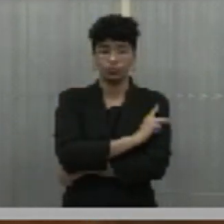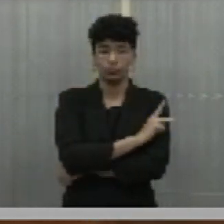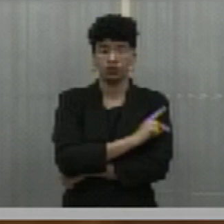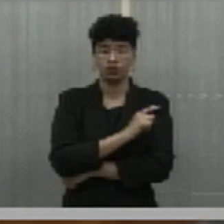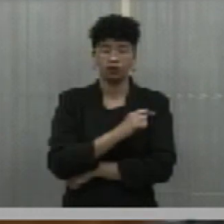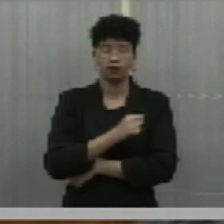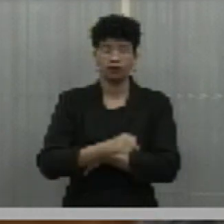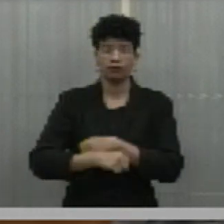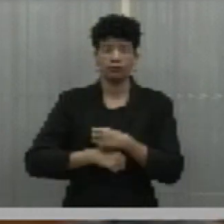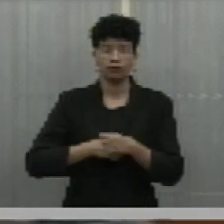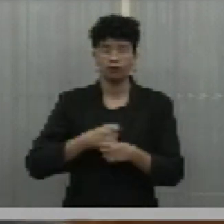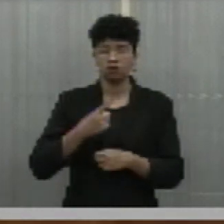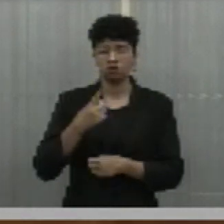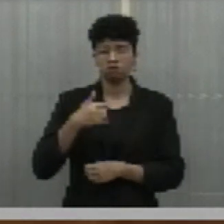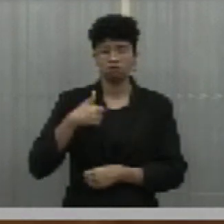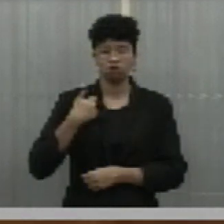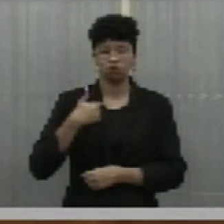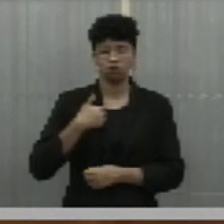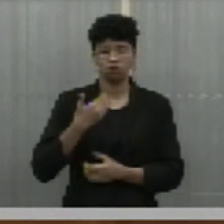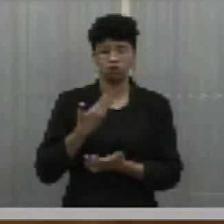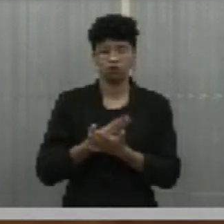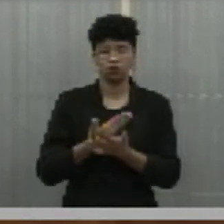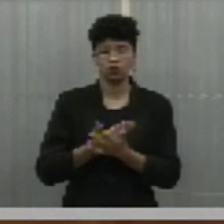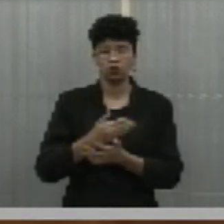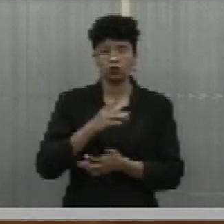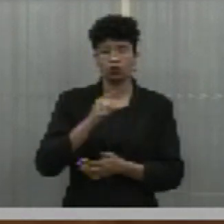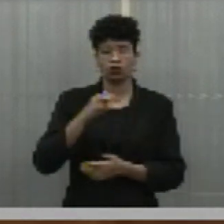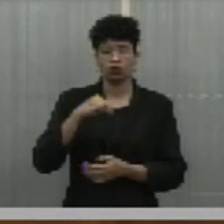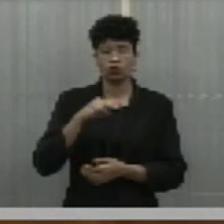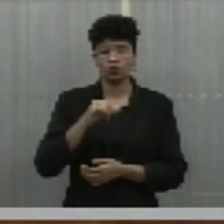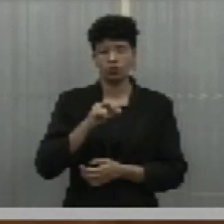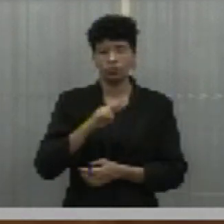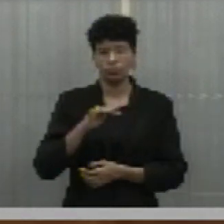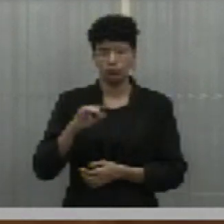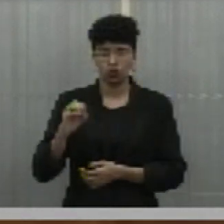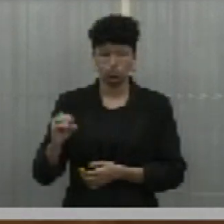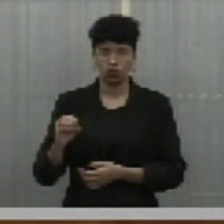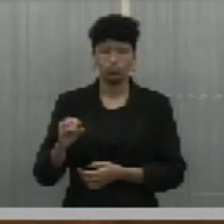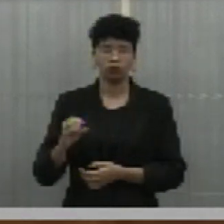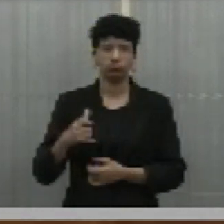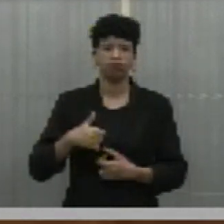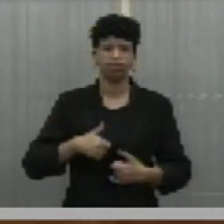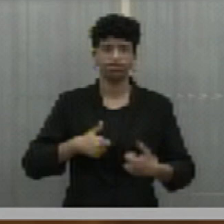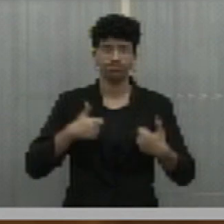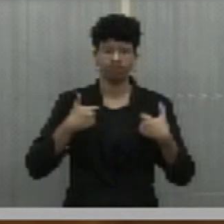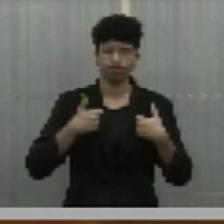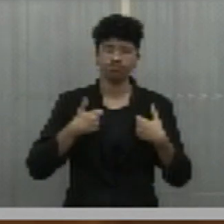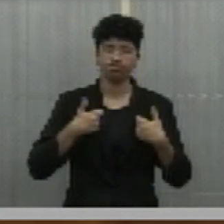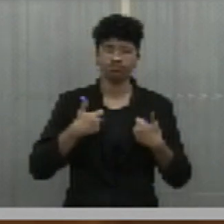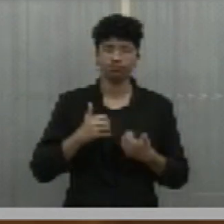um ano de idade, e estudei no Estudão Barreto, do qual me orgulho muito,